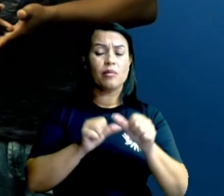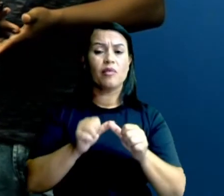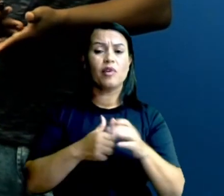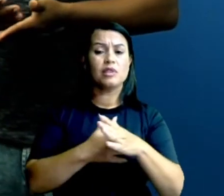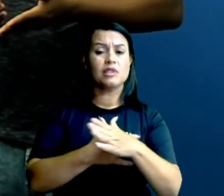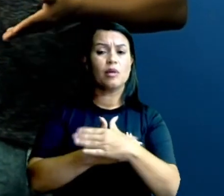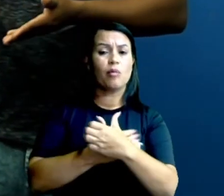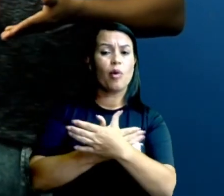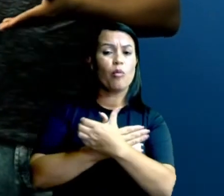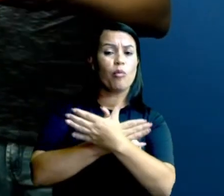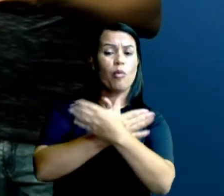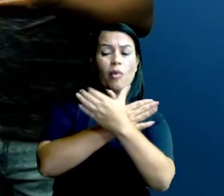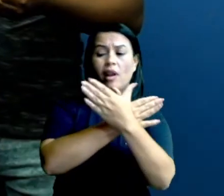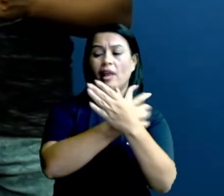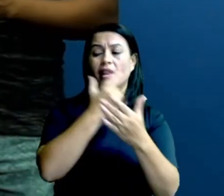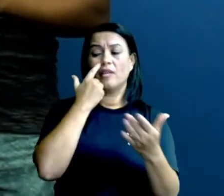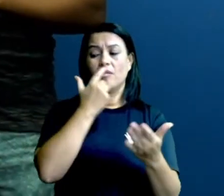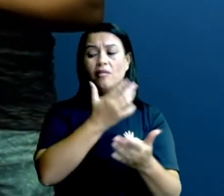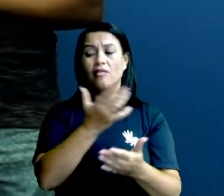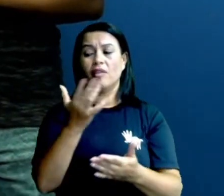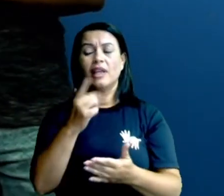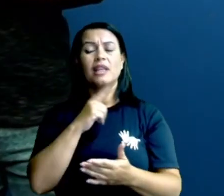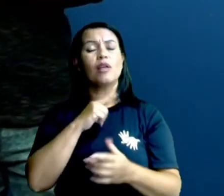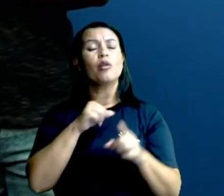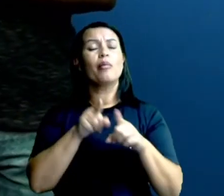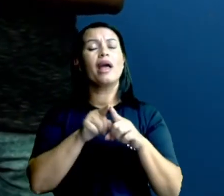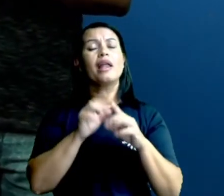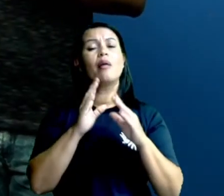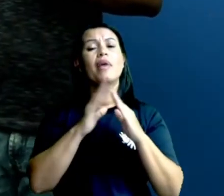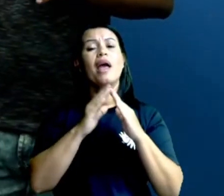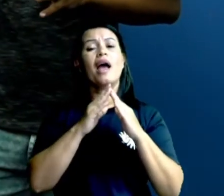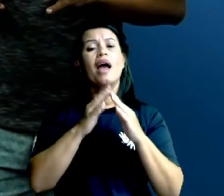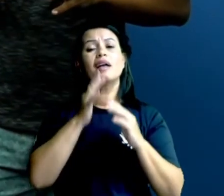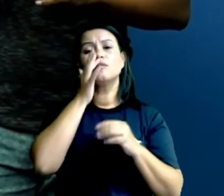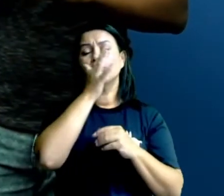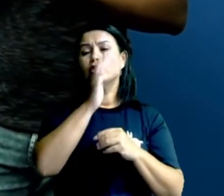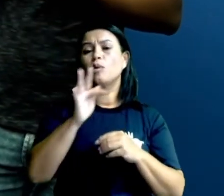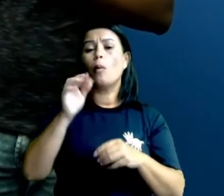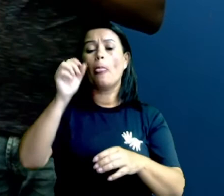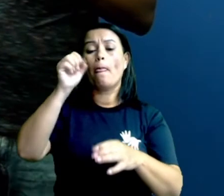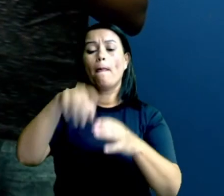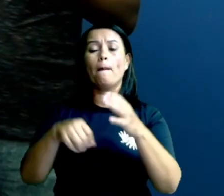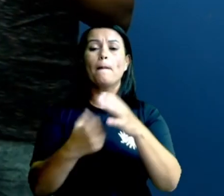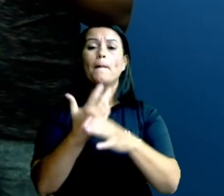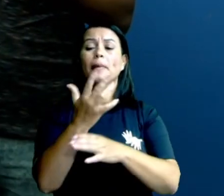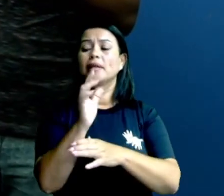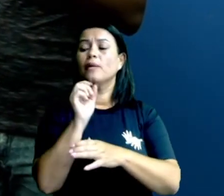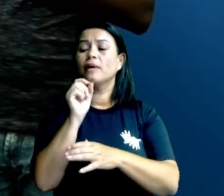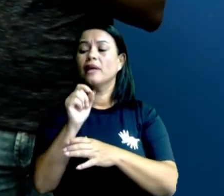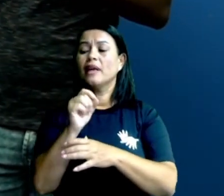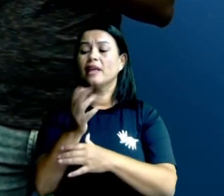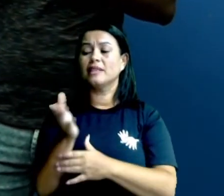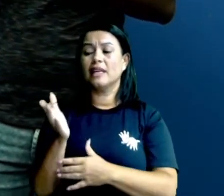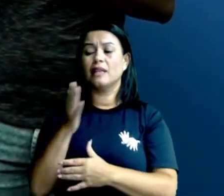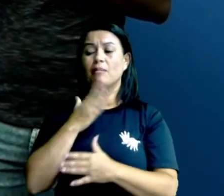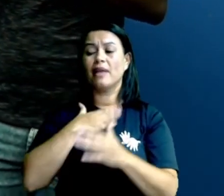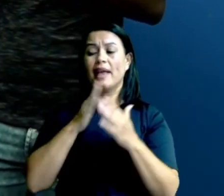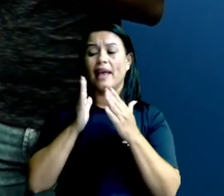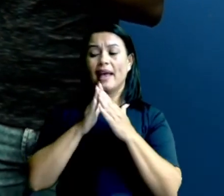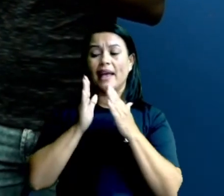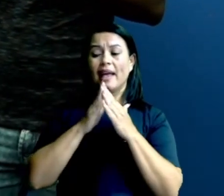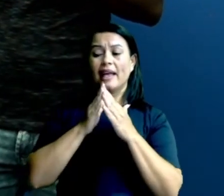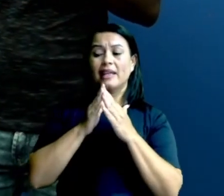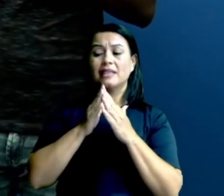borboletas. Aqui é uma foto lá do jardim de casa, em que eu plantei um pé de tomate, encontrei um local bem especial, com